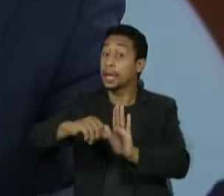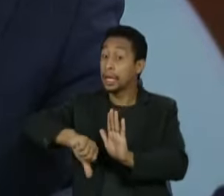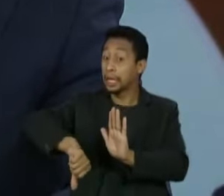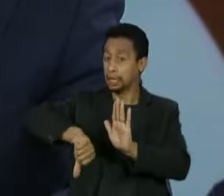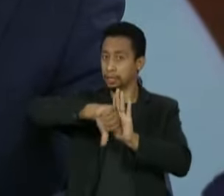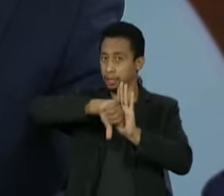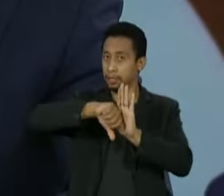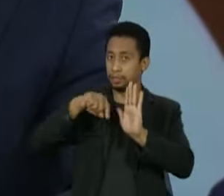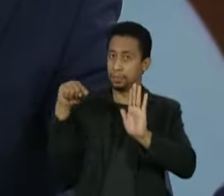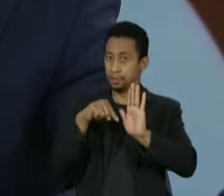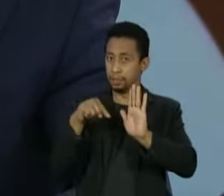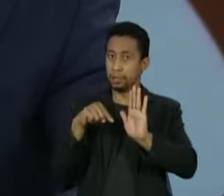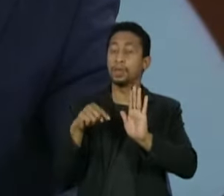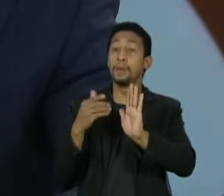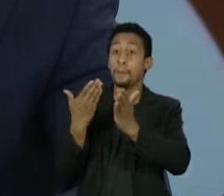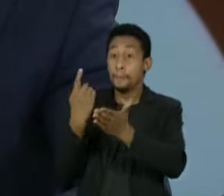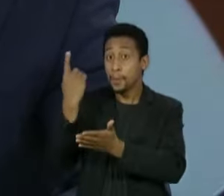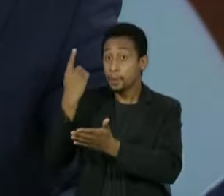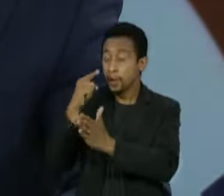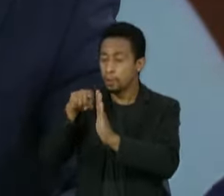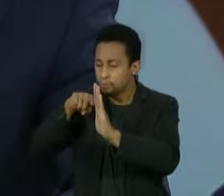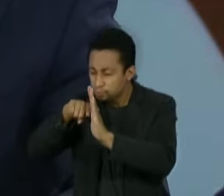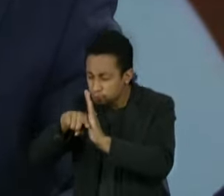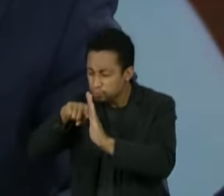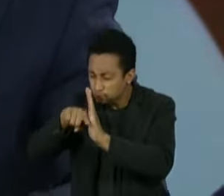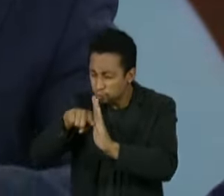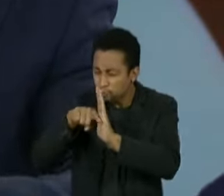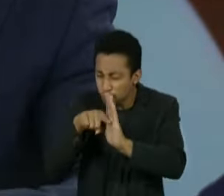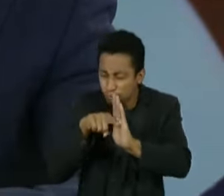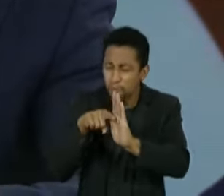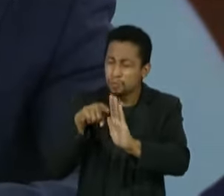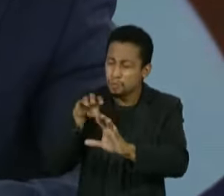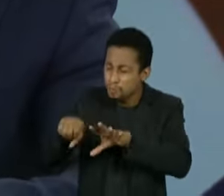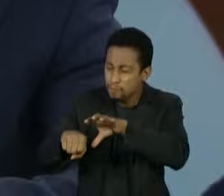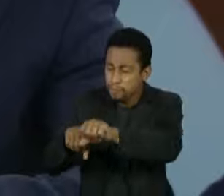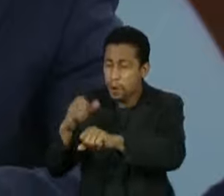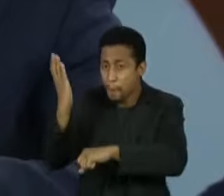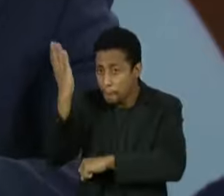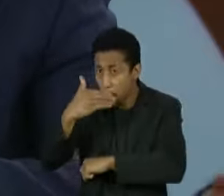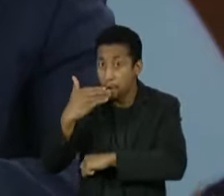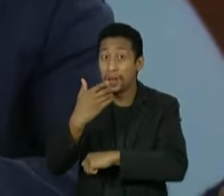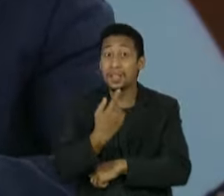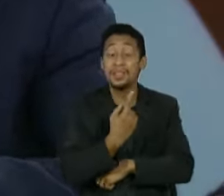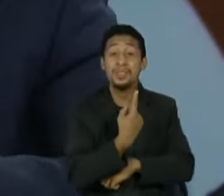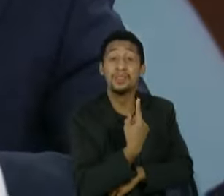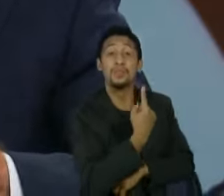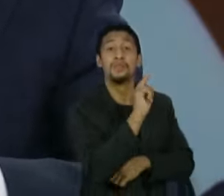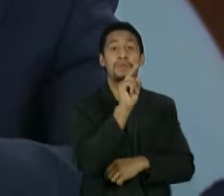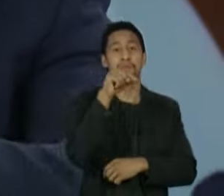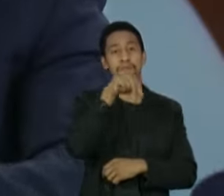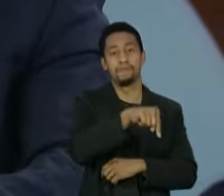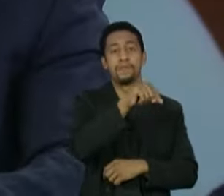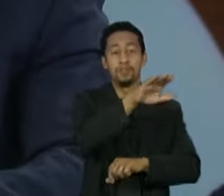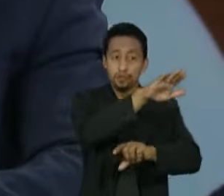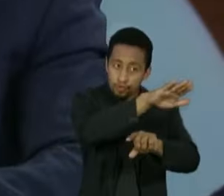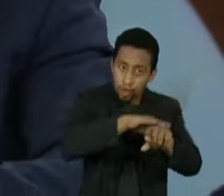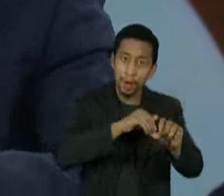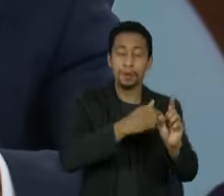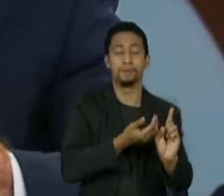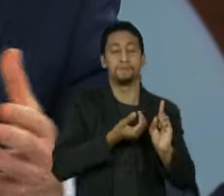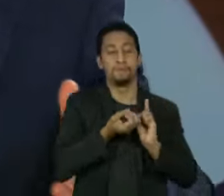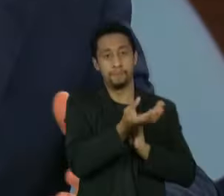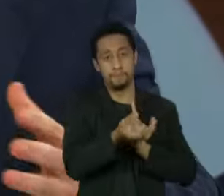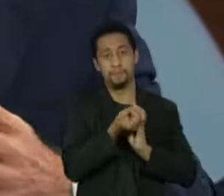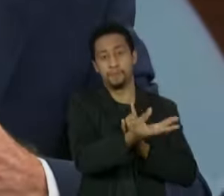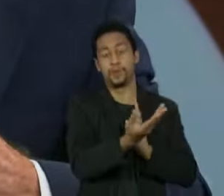você só deixa para interrogar esse sujeito ao final. Outro momento é quando você mistura. Surge um fato,